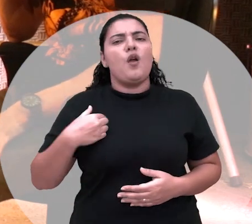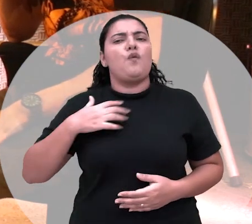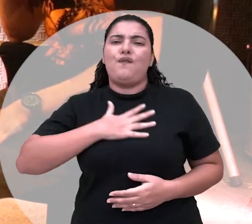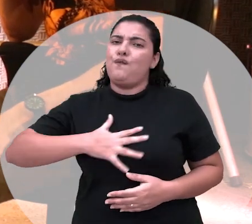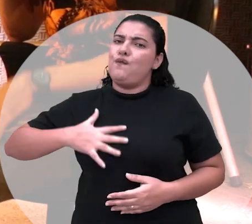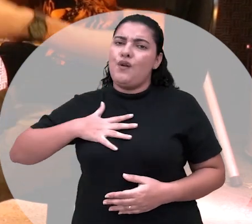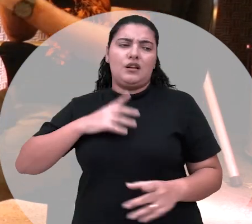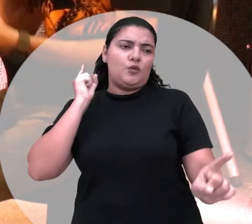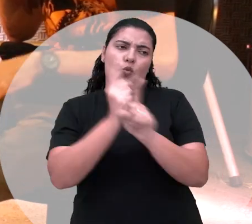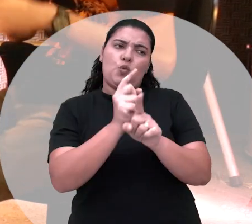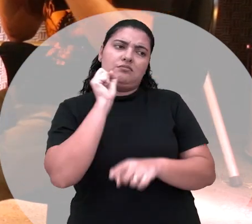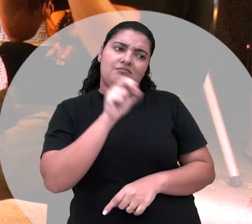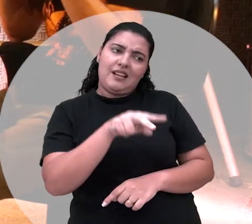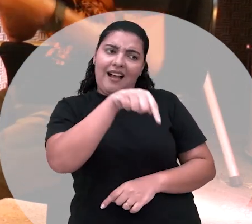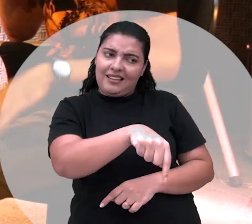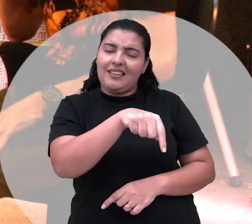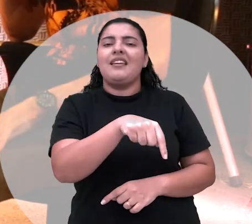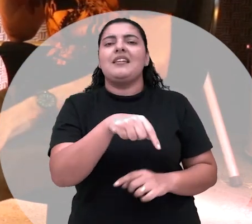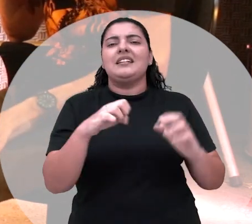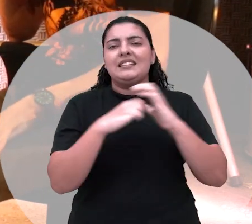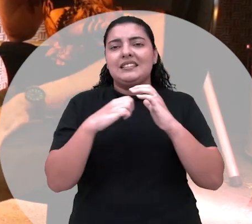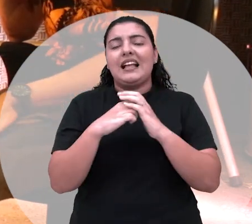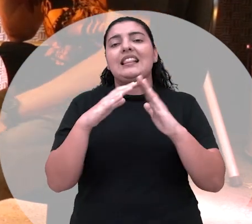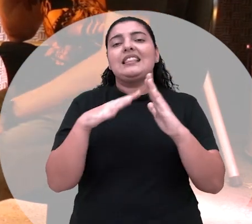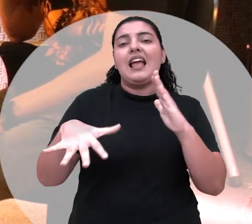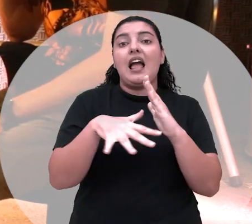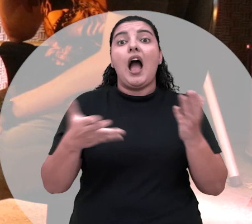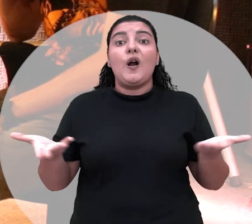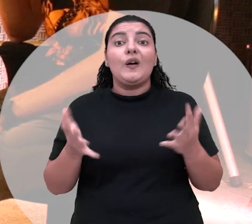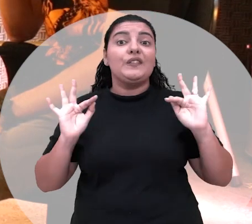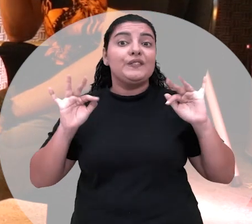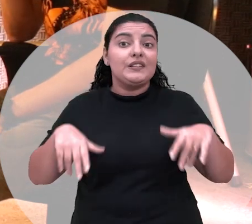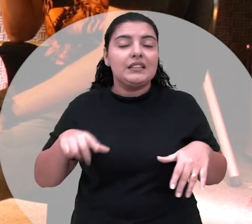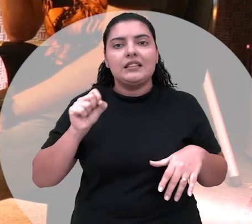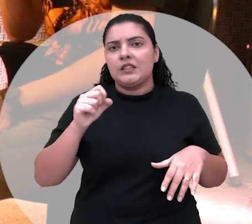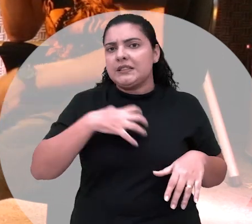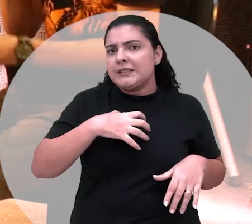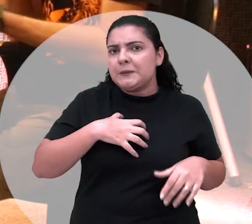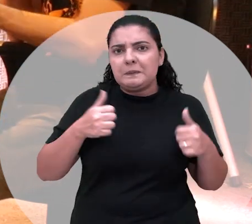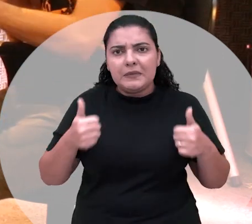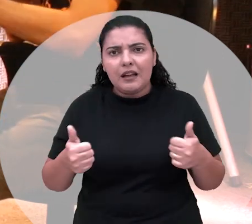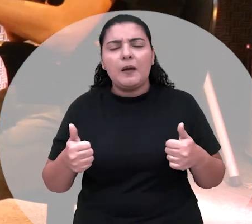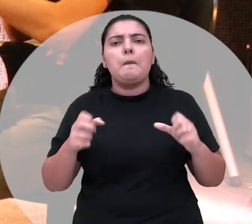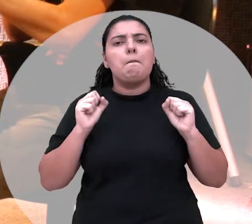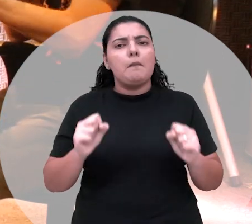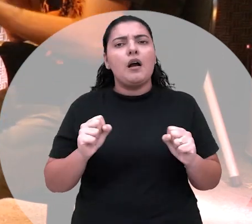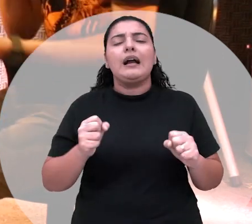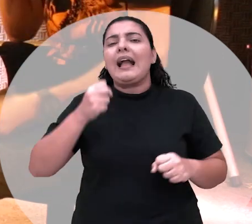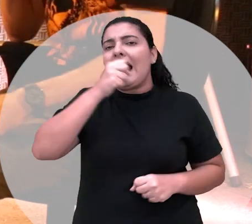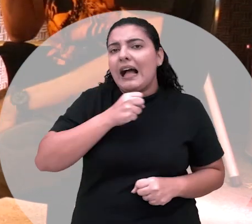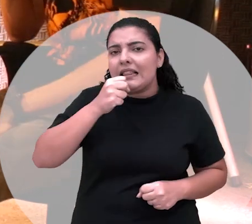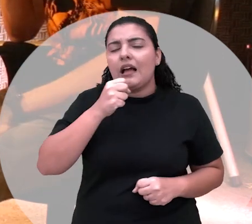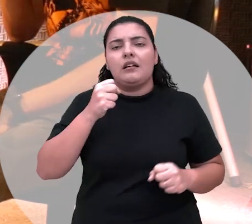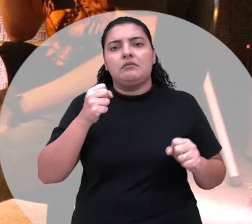sempre encontrar com a senhora no centro cultural e no terreiro da senhora mas pra terminar se a senhora se tinha a vontade queria que a senhora cantasse